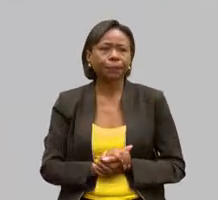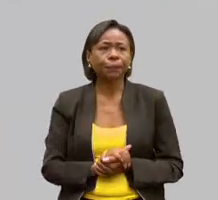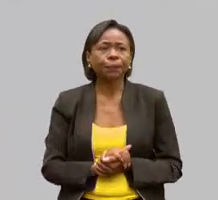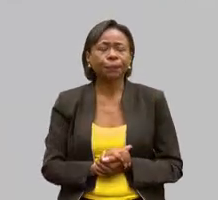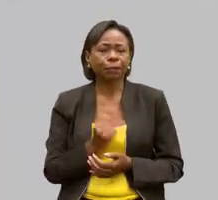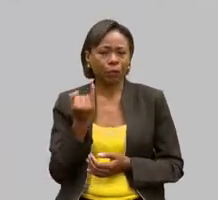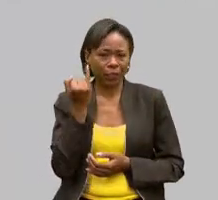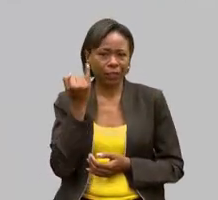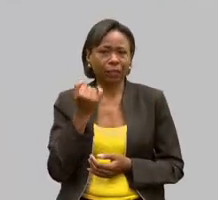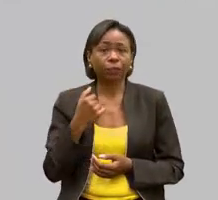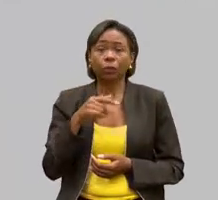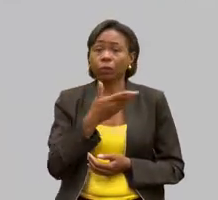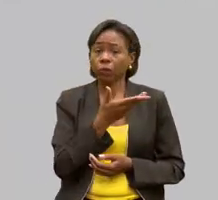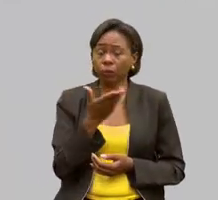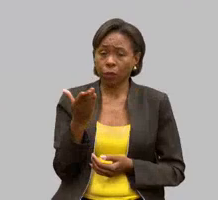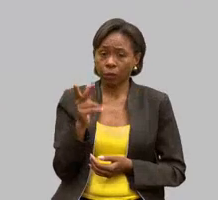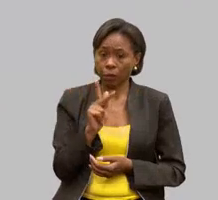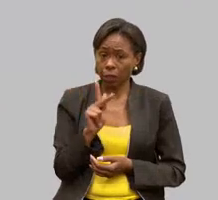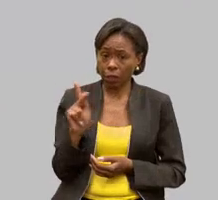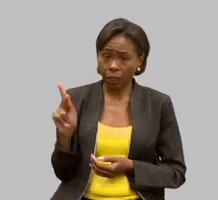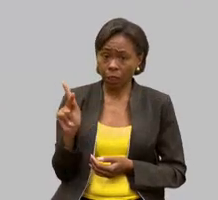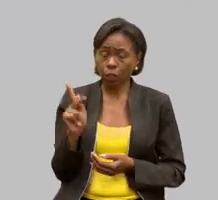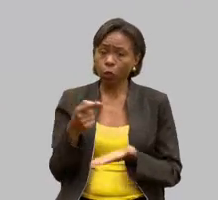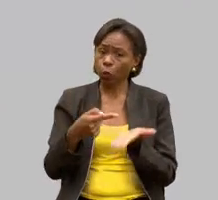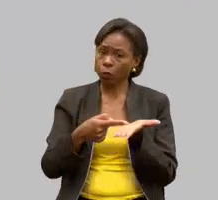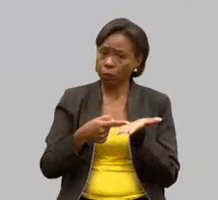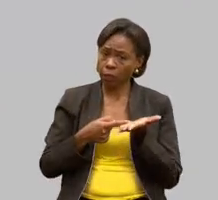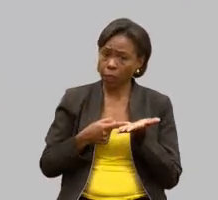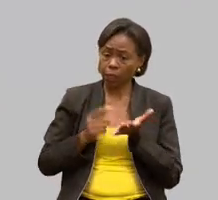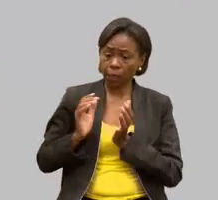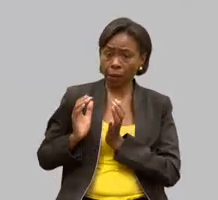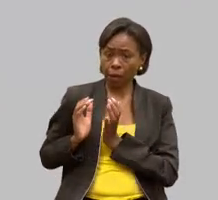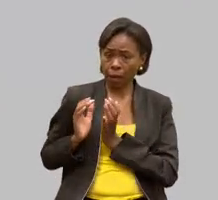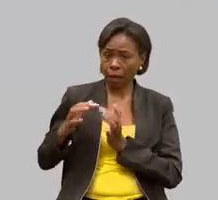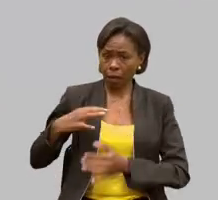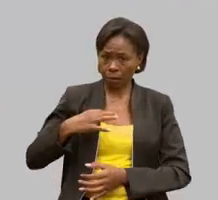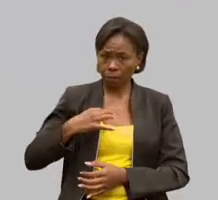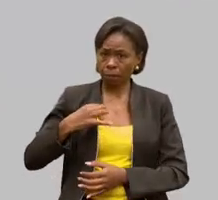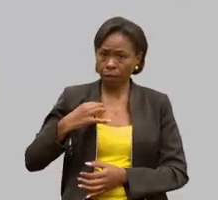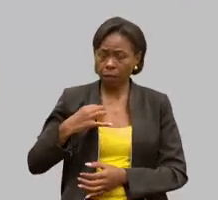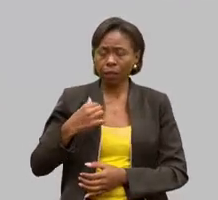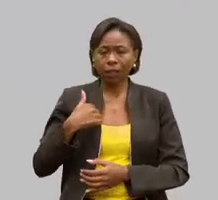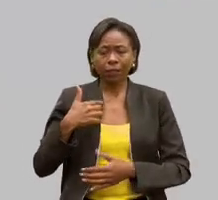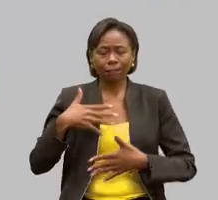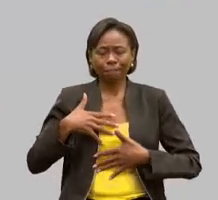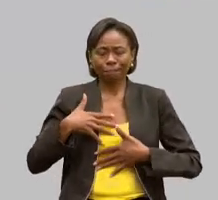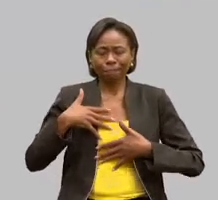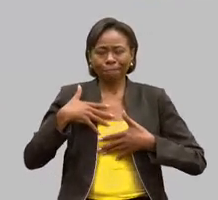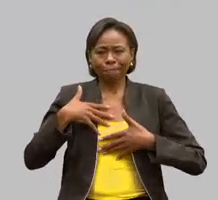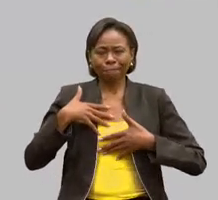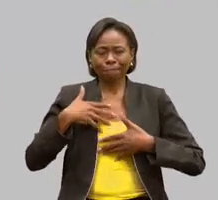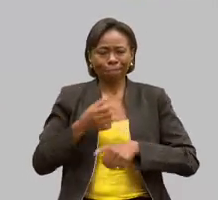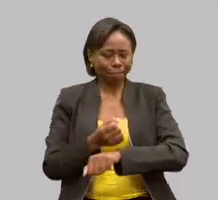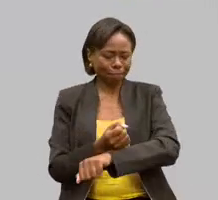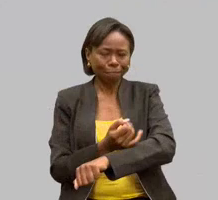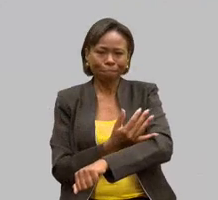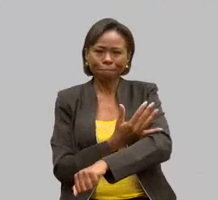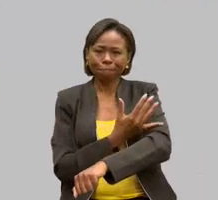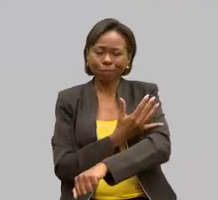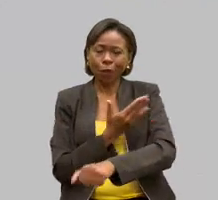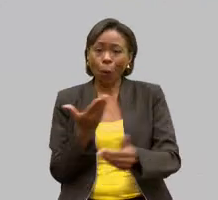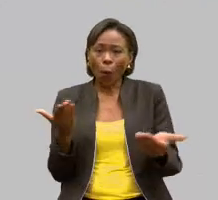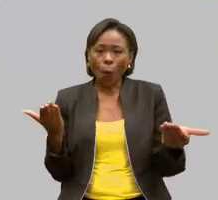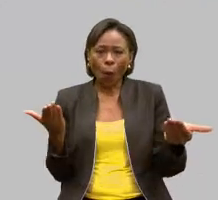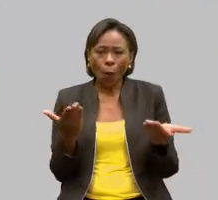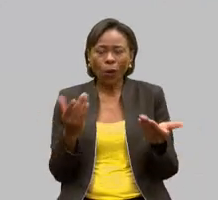senhores e senhores convidados, voluntários da Paz de toda Minas Gerais. É com grande honra e emoção que nos reunimos hoje, nesta audiência